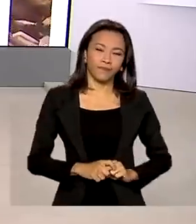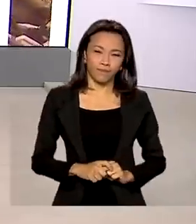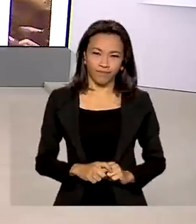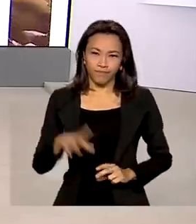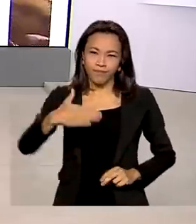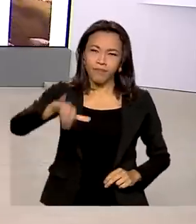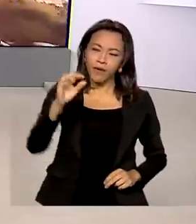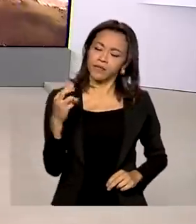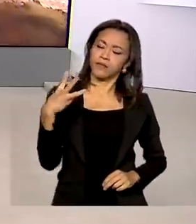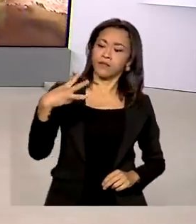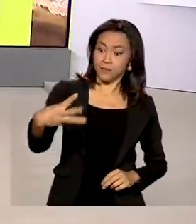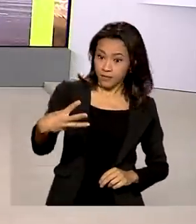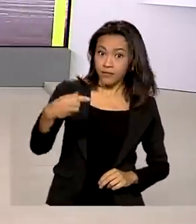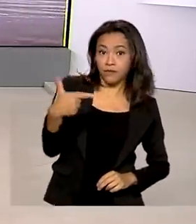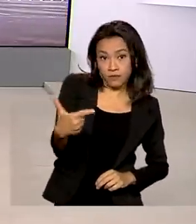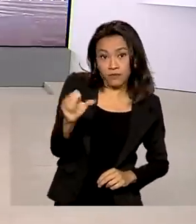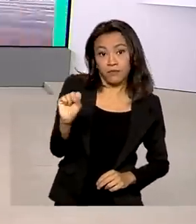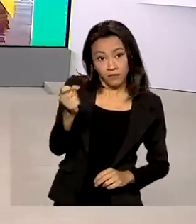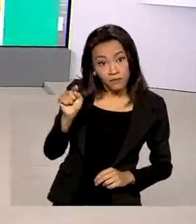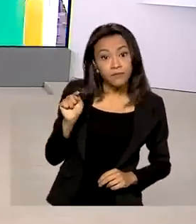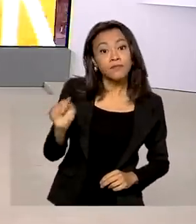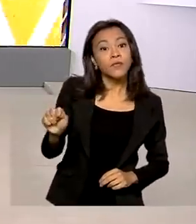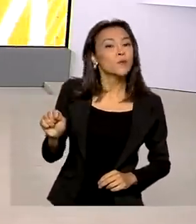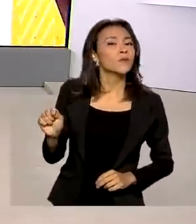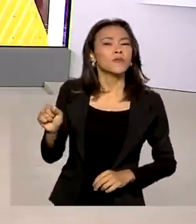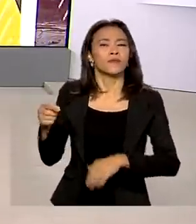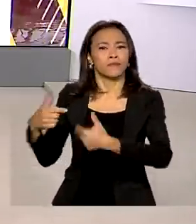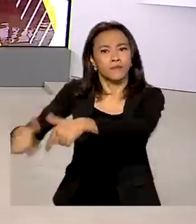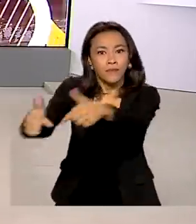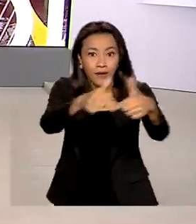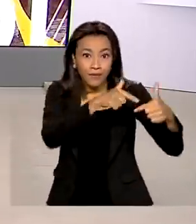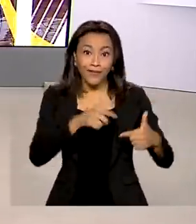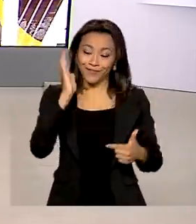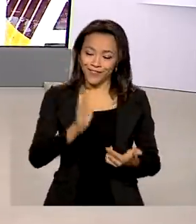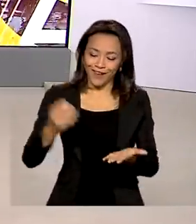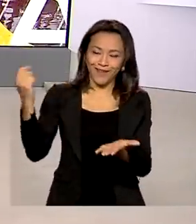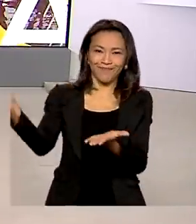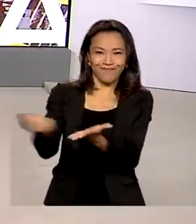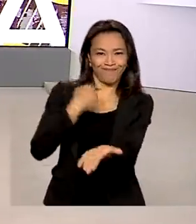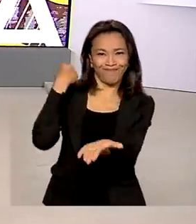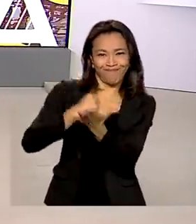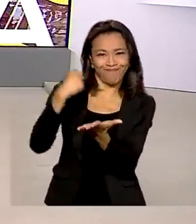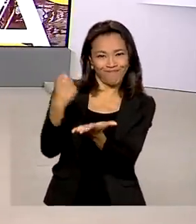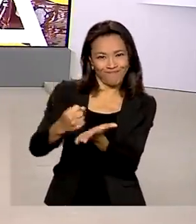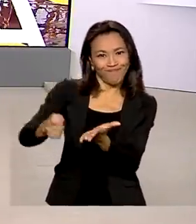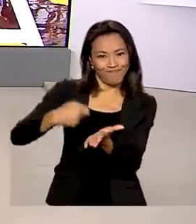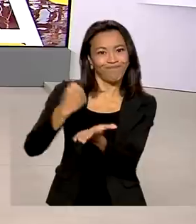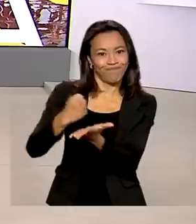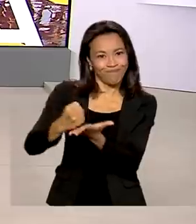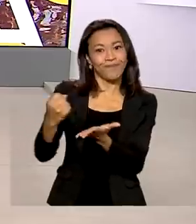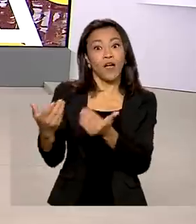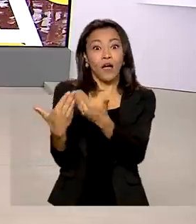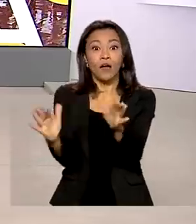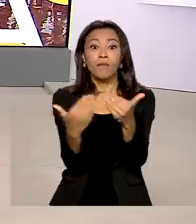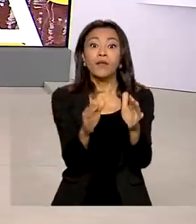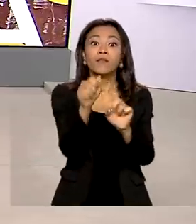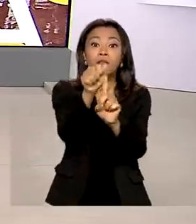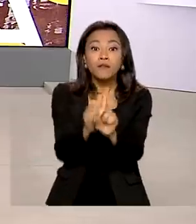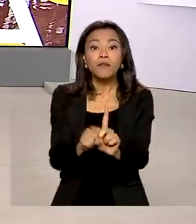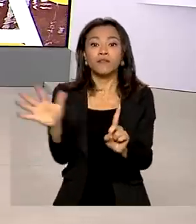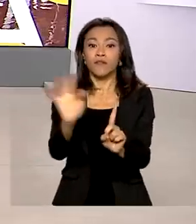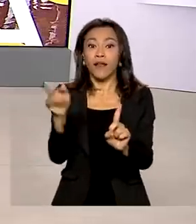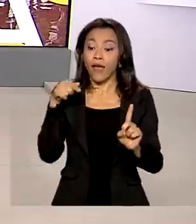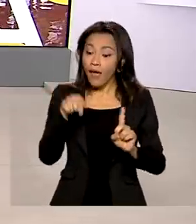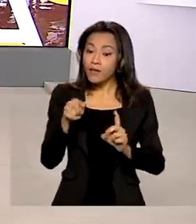Mais de 328 mil empregos com carteira assinada foram abertos no Brasil em fevereiro. Os